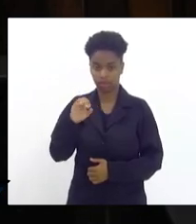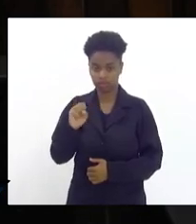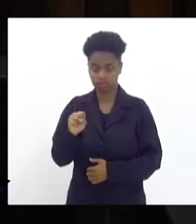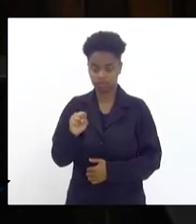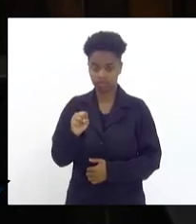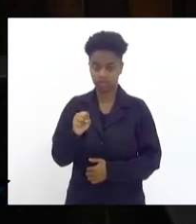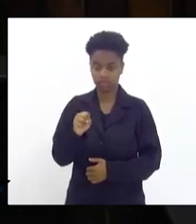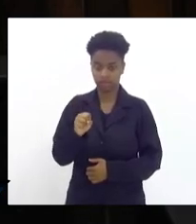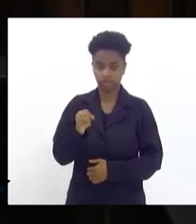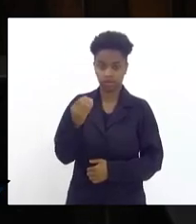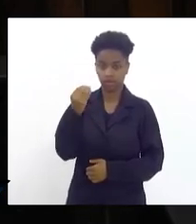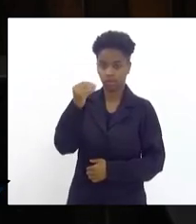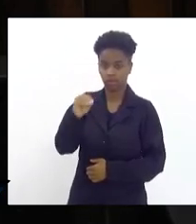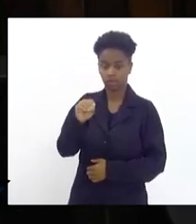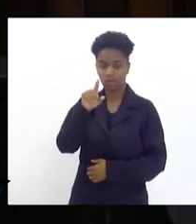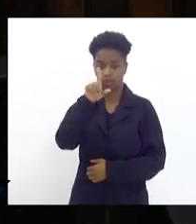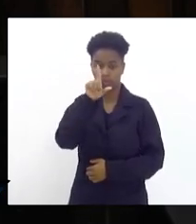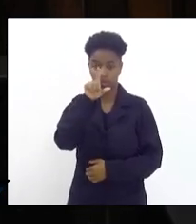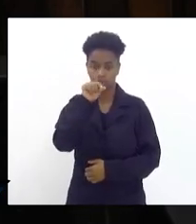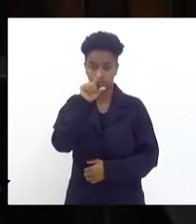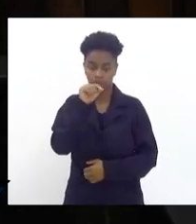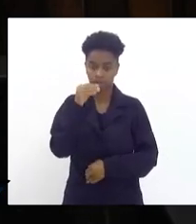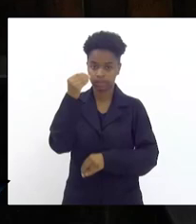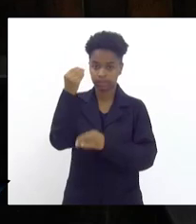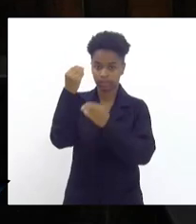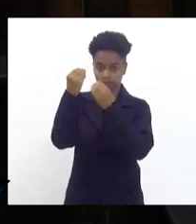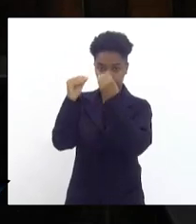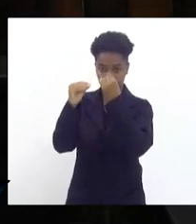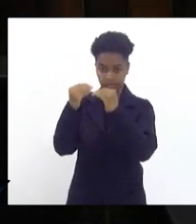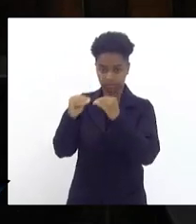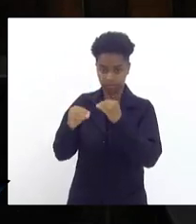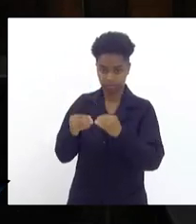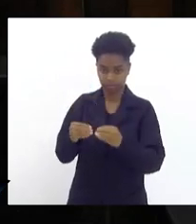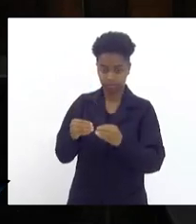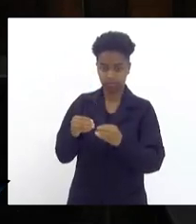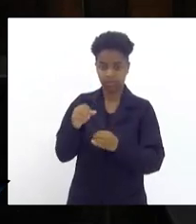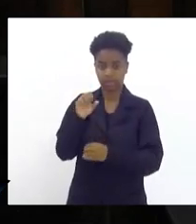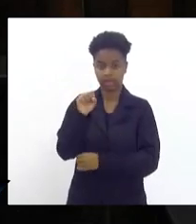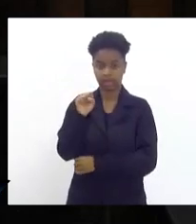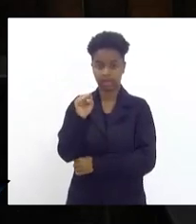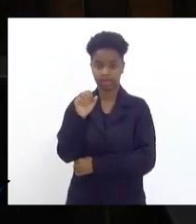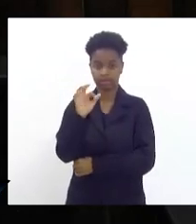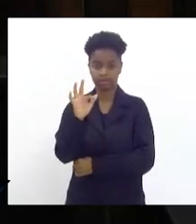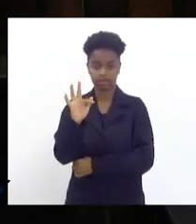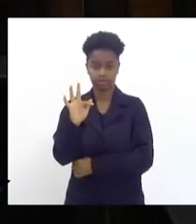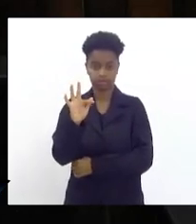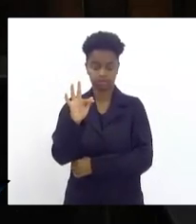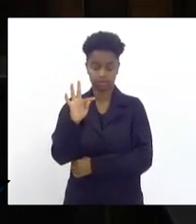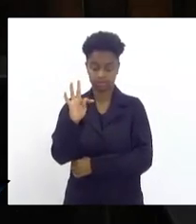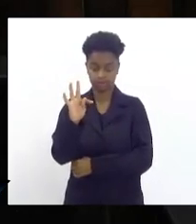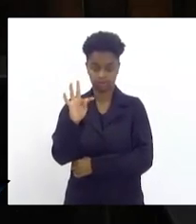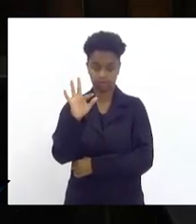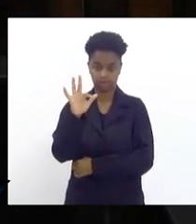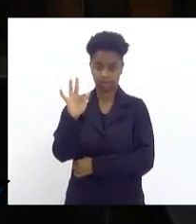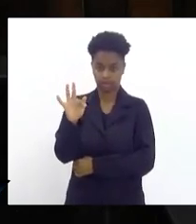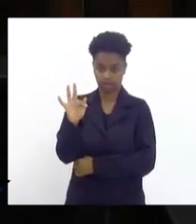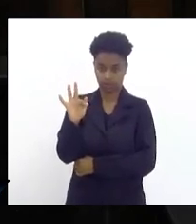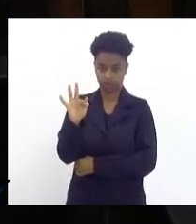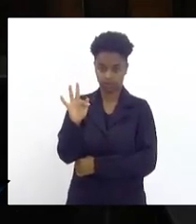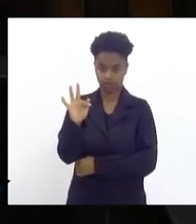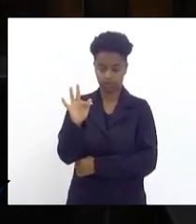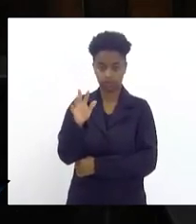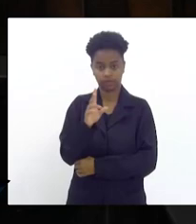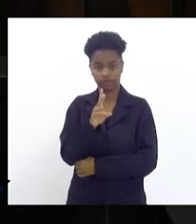postando que o Supremo Tribunal Federal julgaria